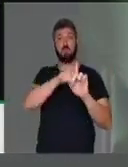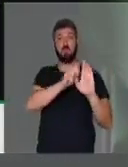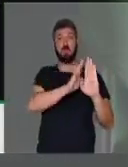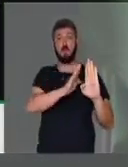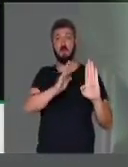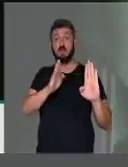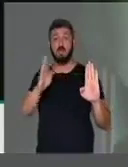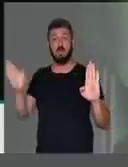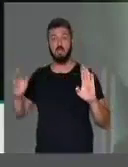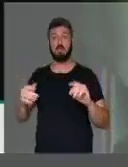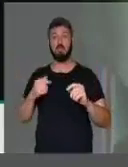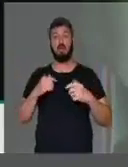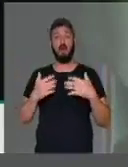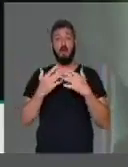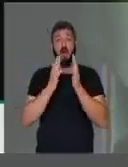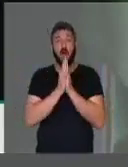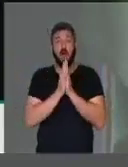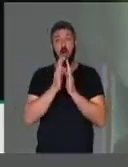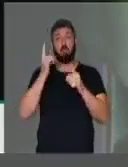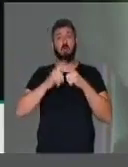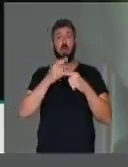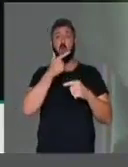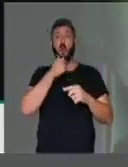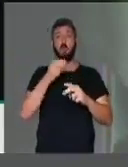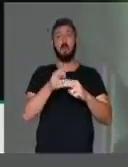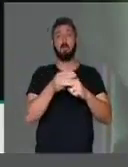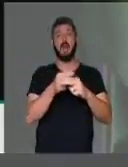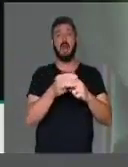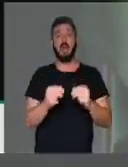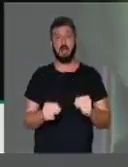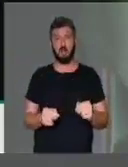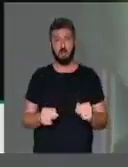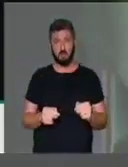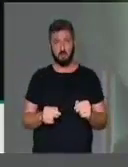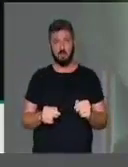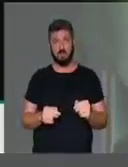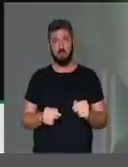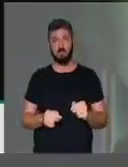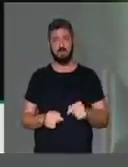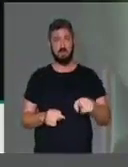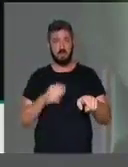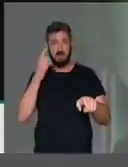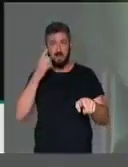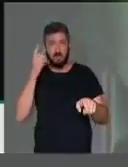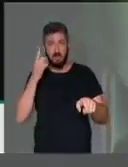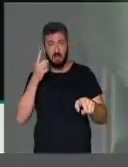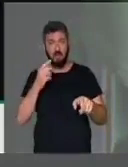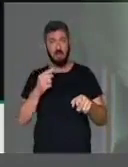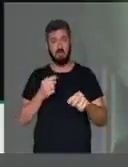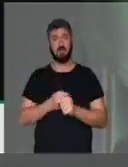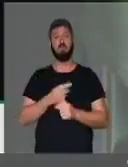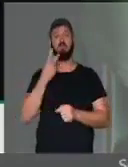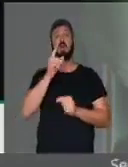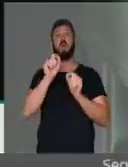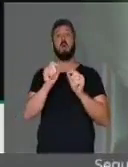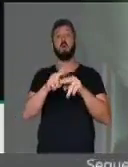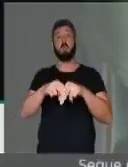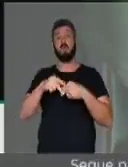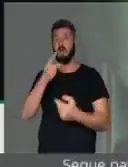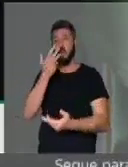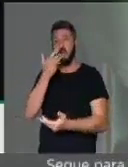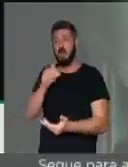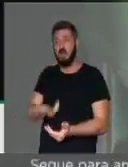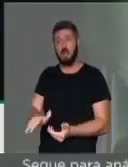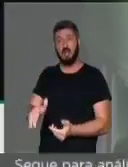escandalizados com nu artístico. Esses deputados não se escandalizaram com a